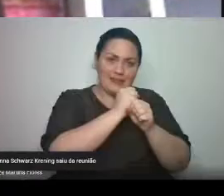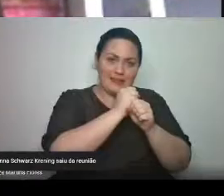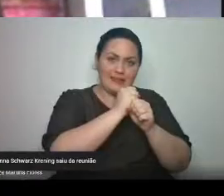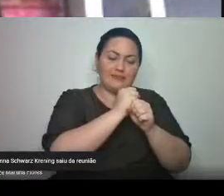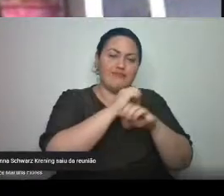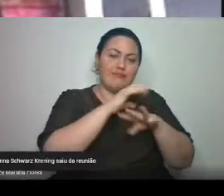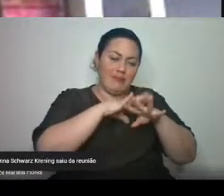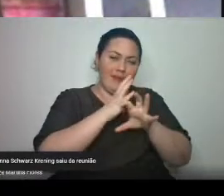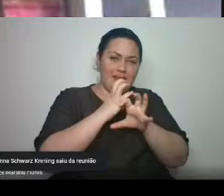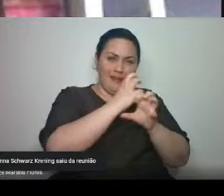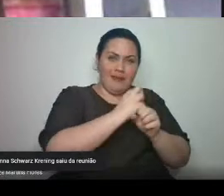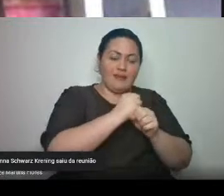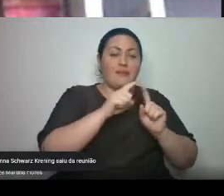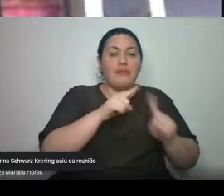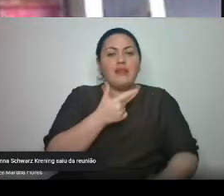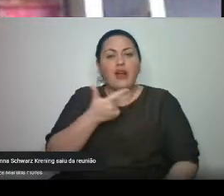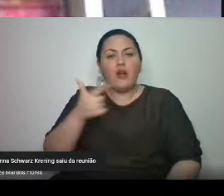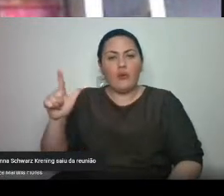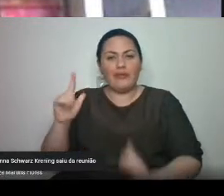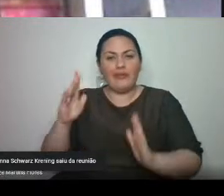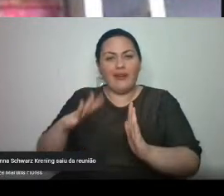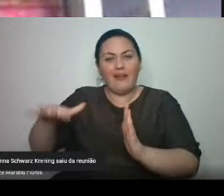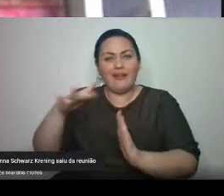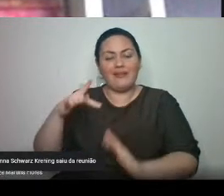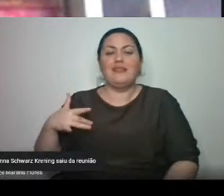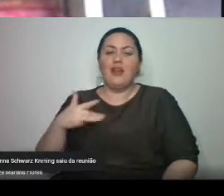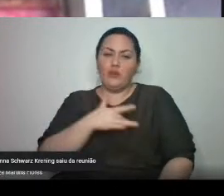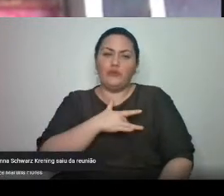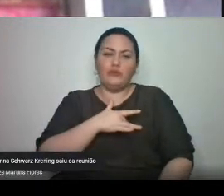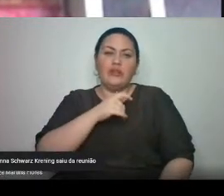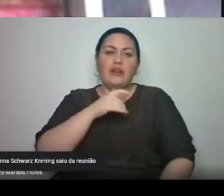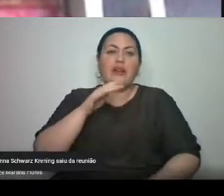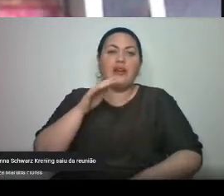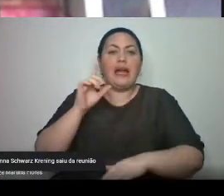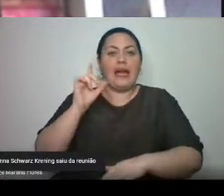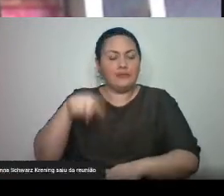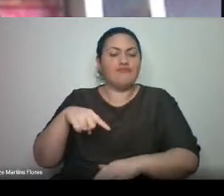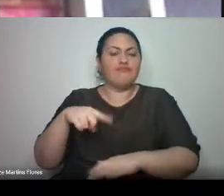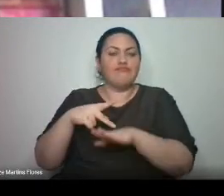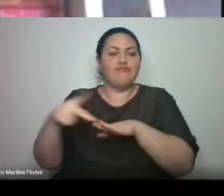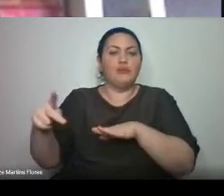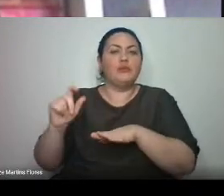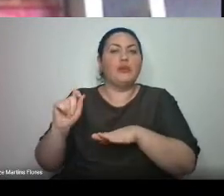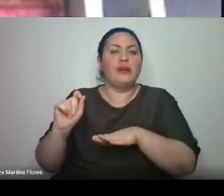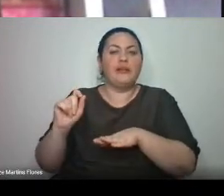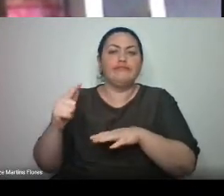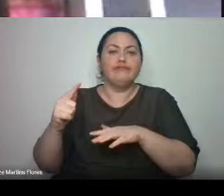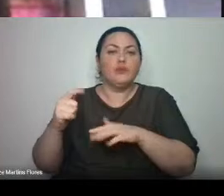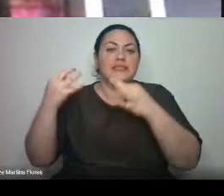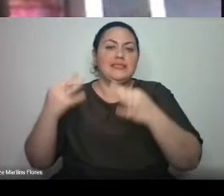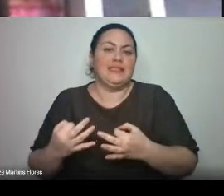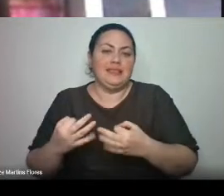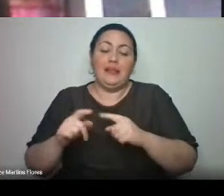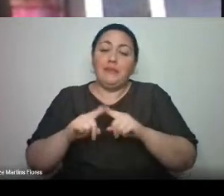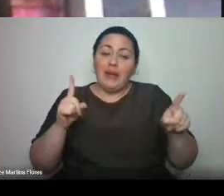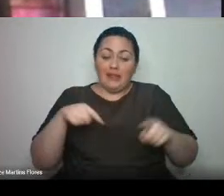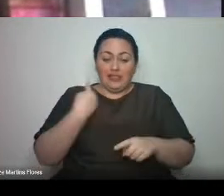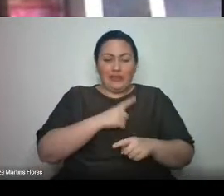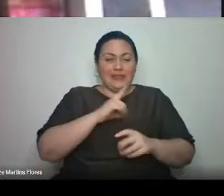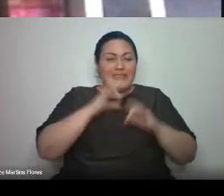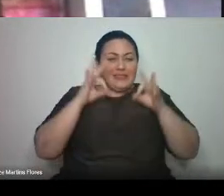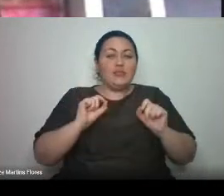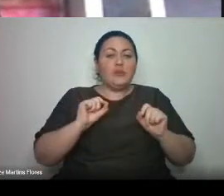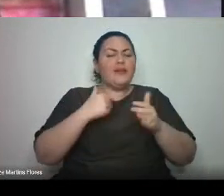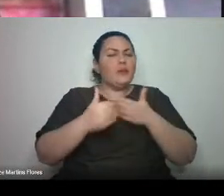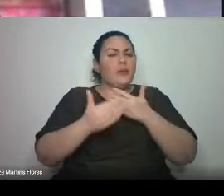incerteza, né. Mas uma certeza a gente pode ter, em qualquer circunstância que a vida nos apresentar, a gente sempre vai poder dar o nosso